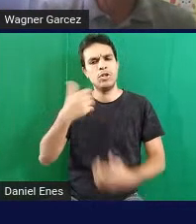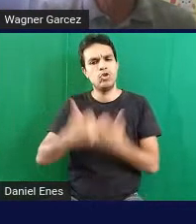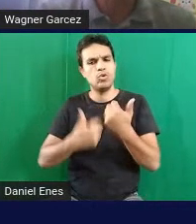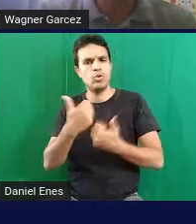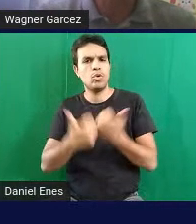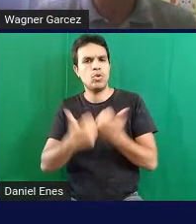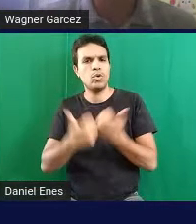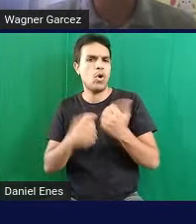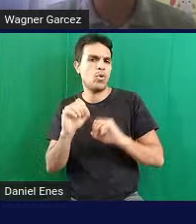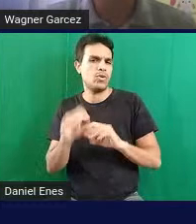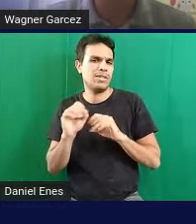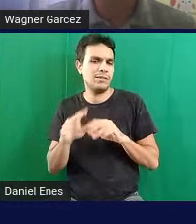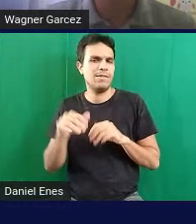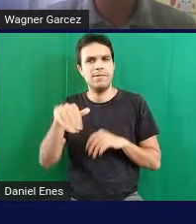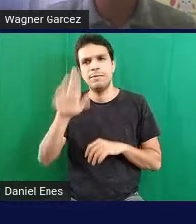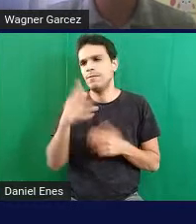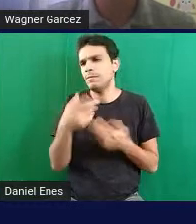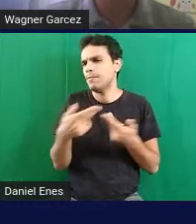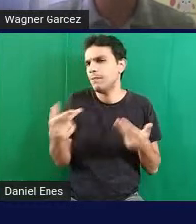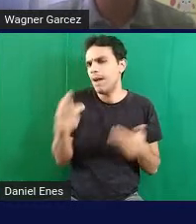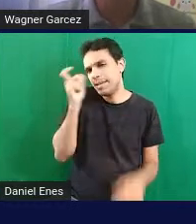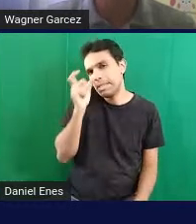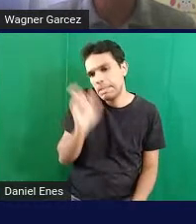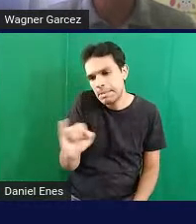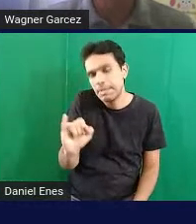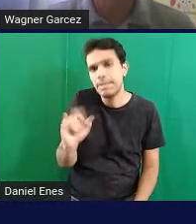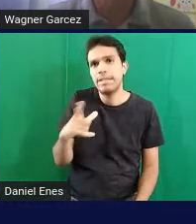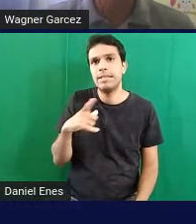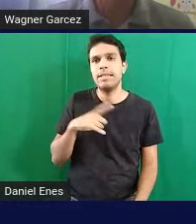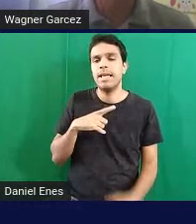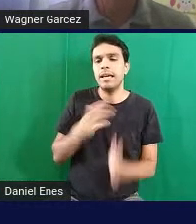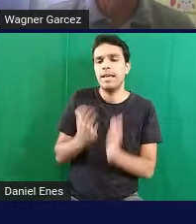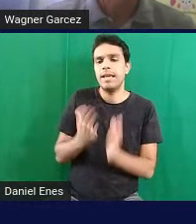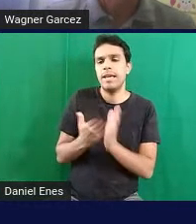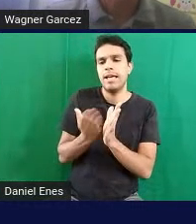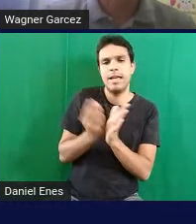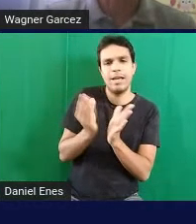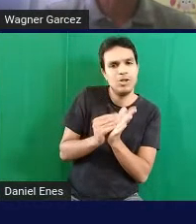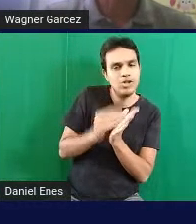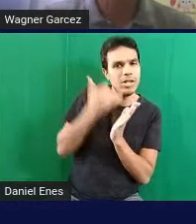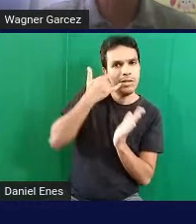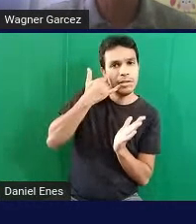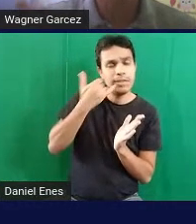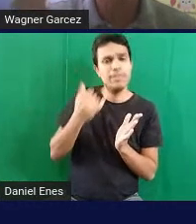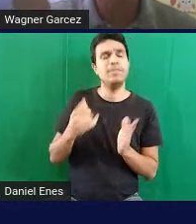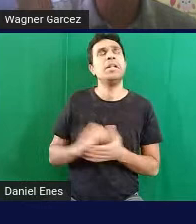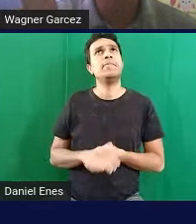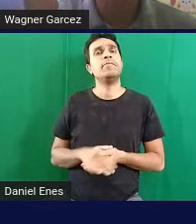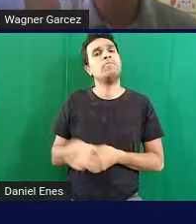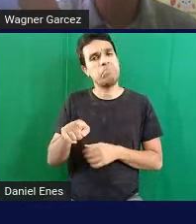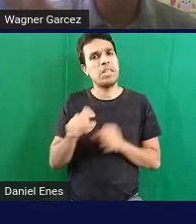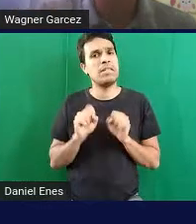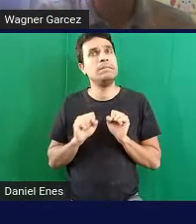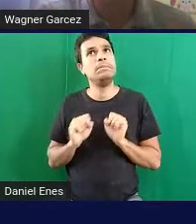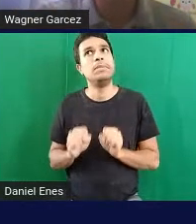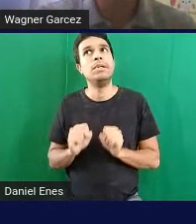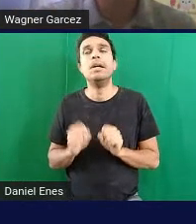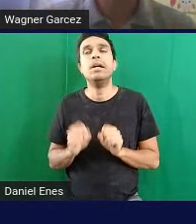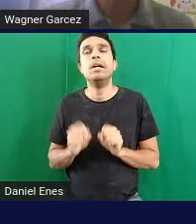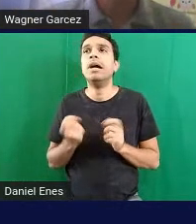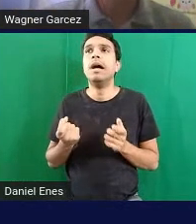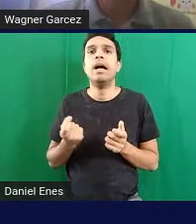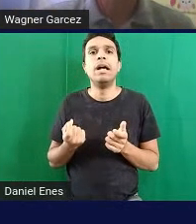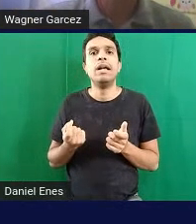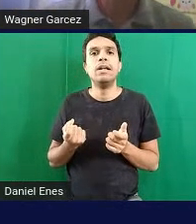vários jogos muito interessantes. Ele tem ali agenda telefônica, você pode formatar